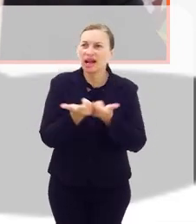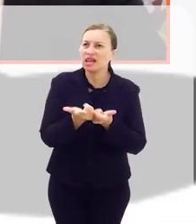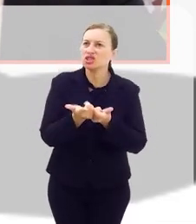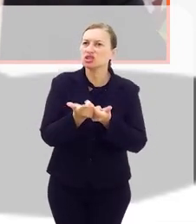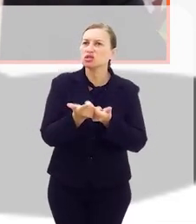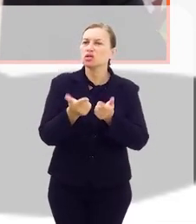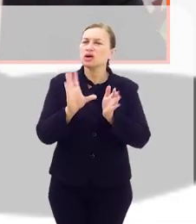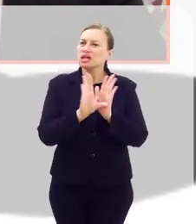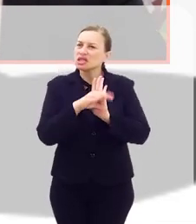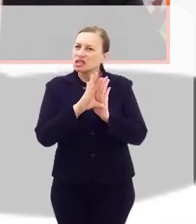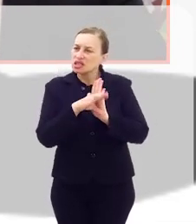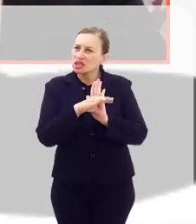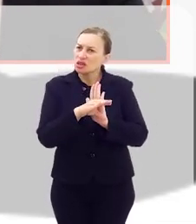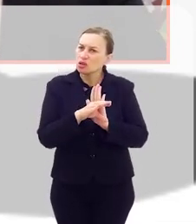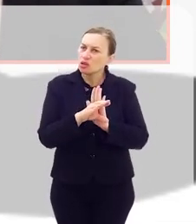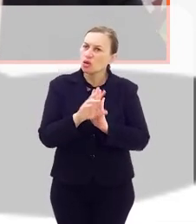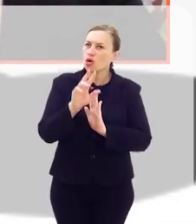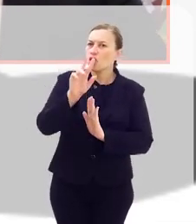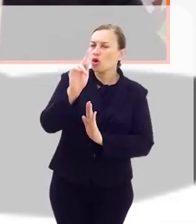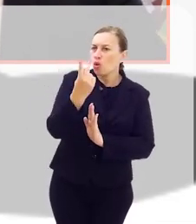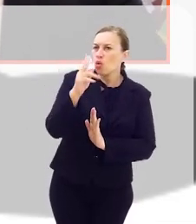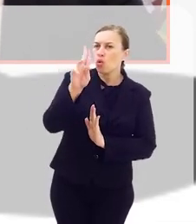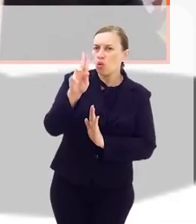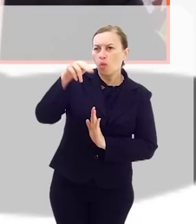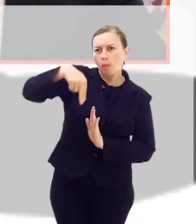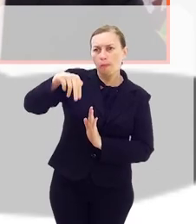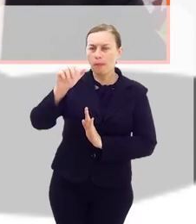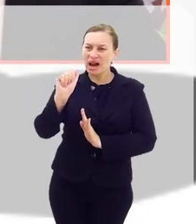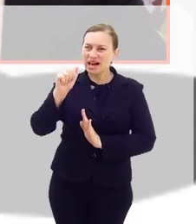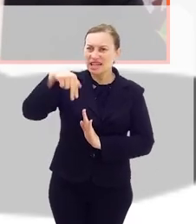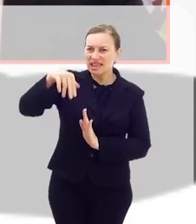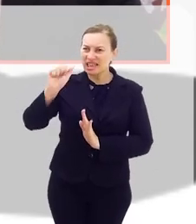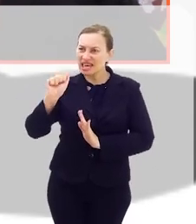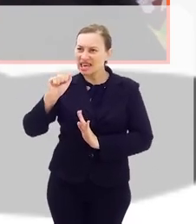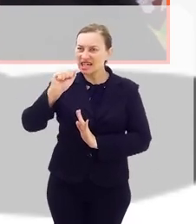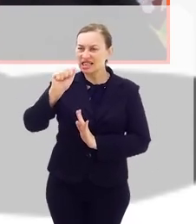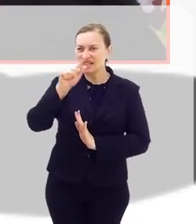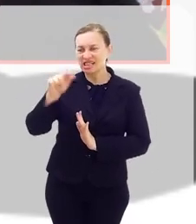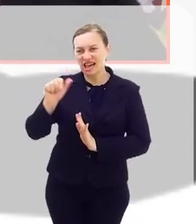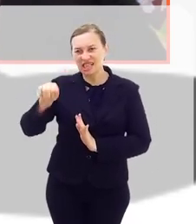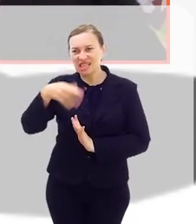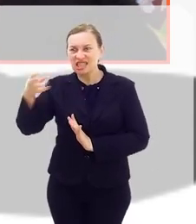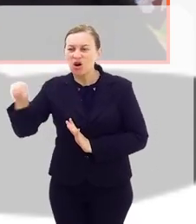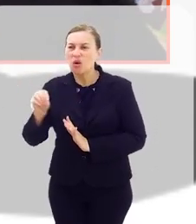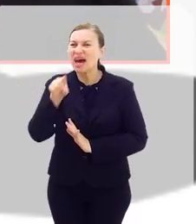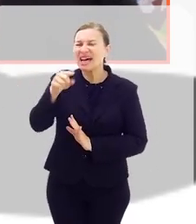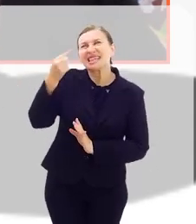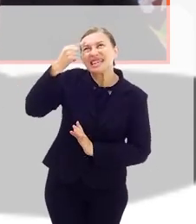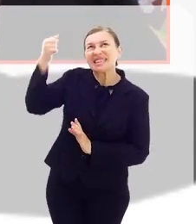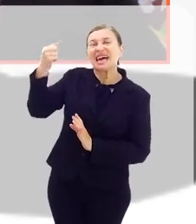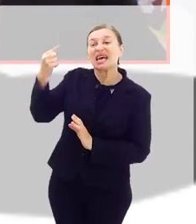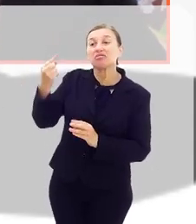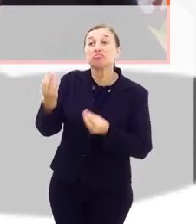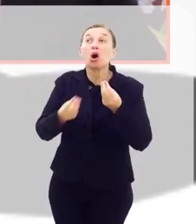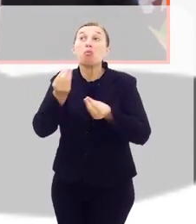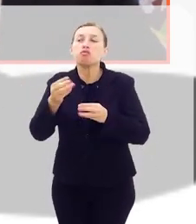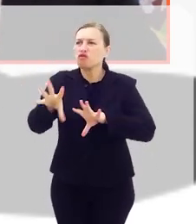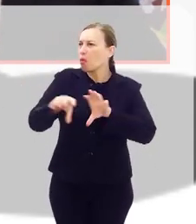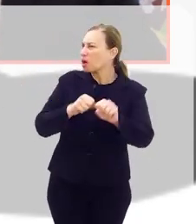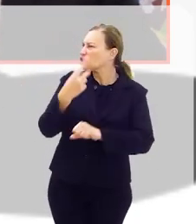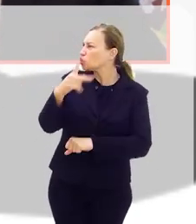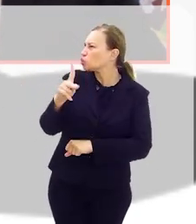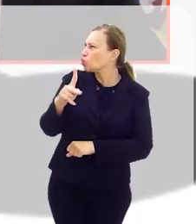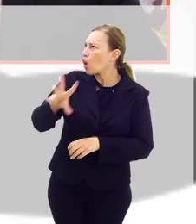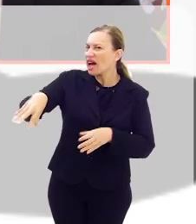mesmo, trazendo esse conceito de humanização. De onde que o senhor trouxe essa ideia? É alguma formação